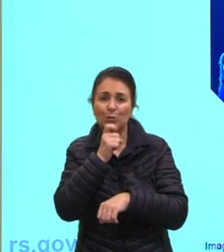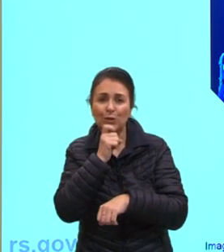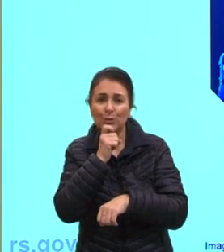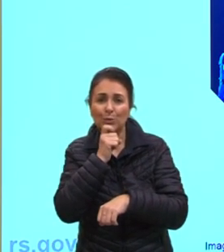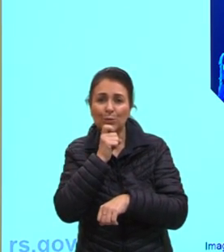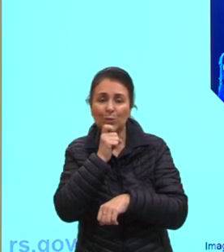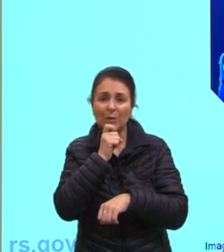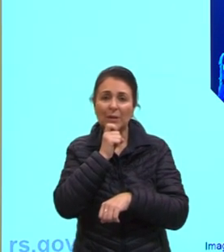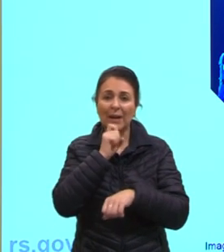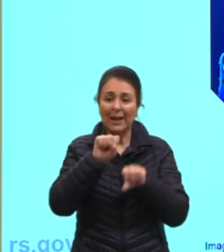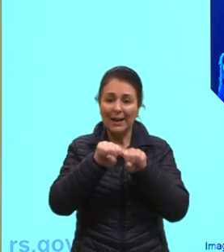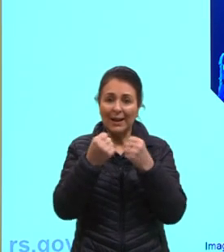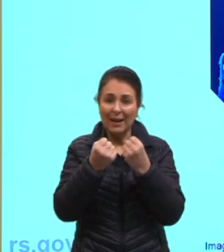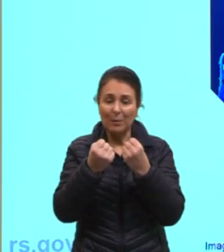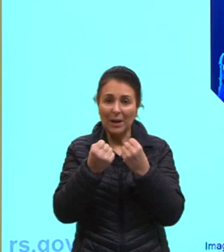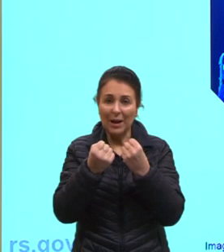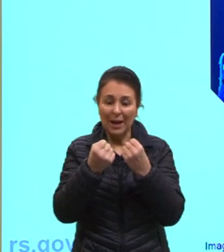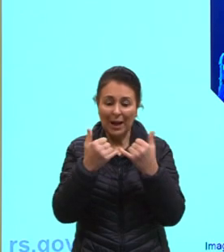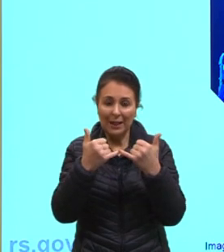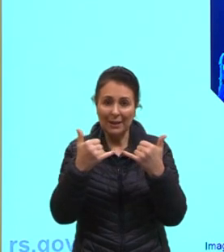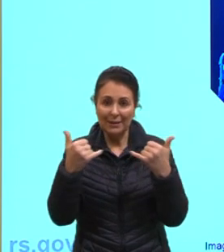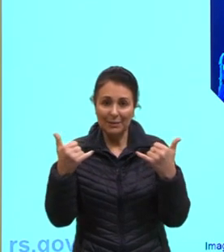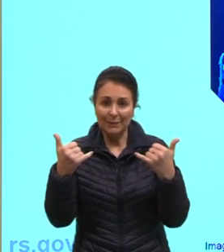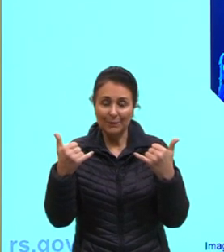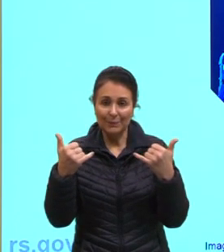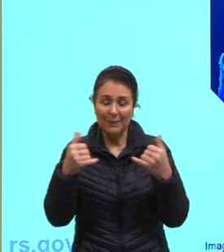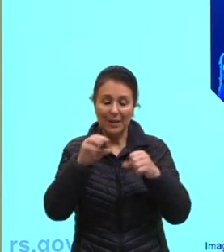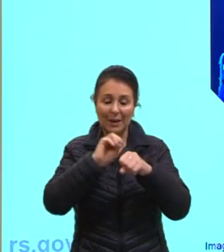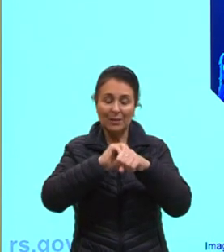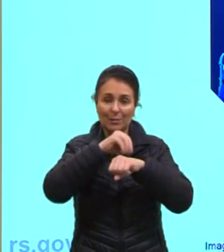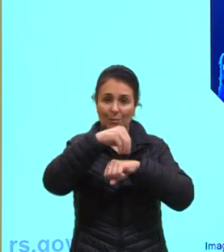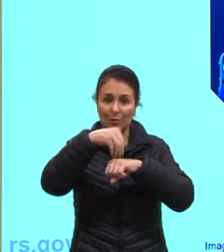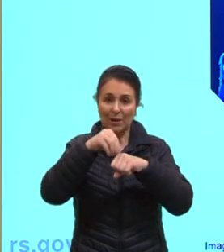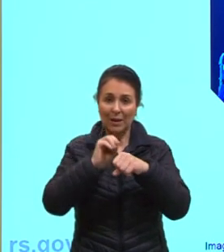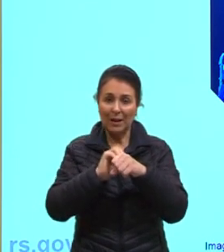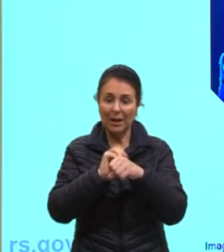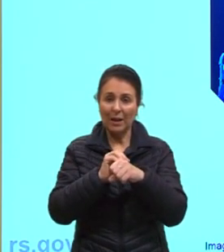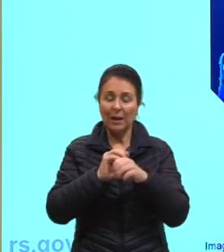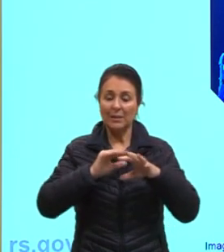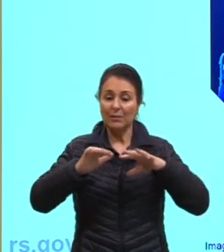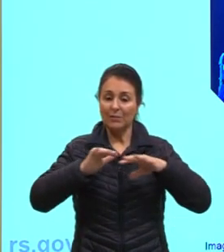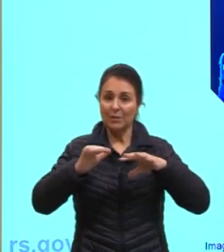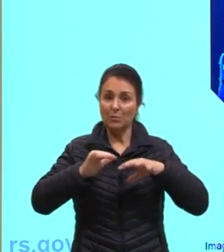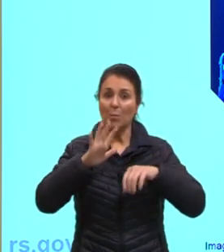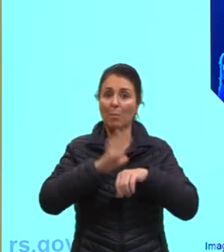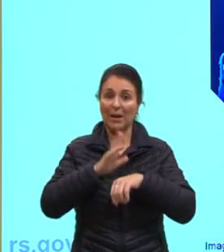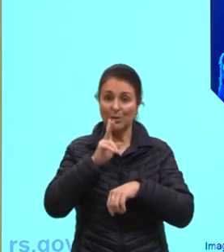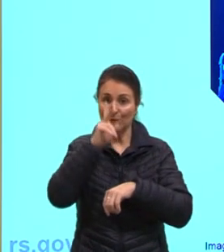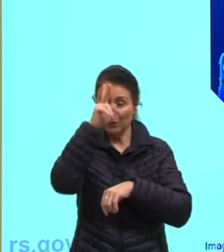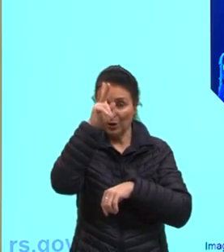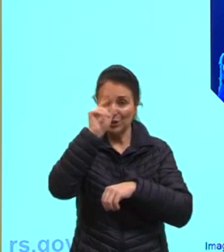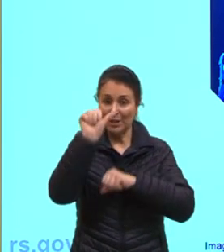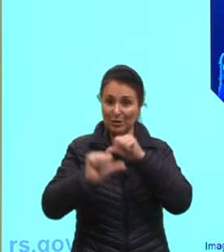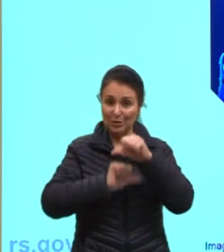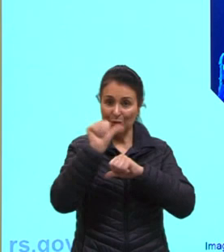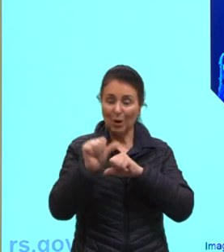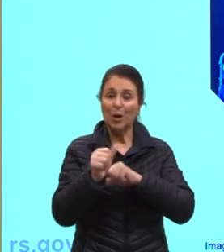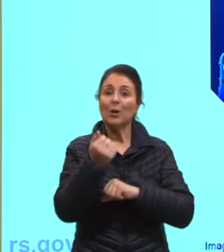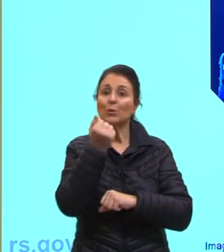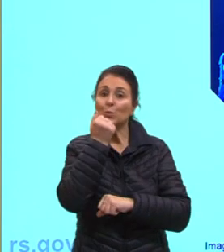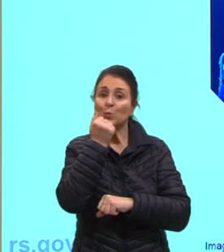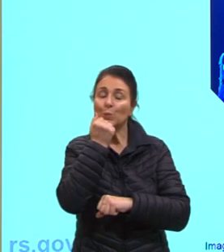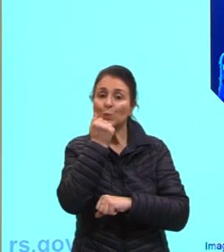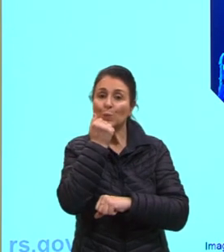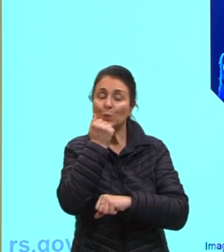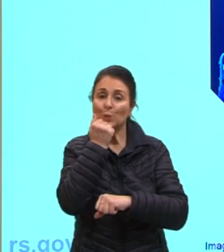aqui. Então, é isso. As moléculas, elas acabam vibrando cada vez mais, né? Da passagem do gelo para o líquido